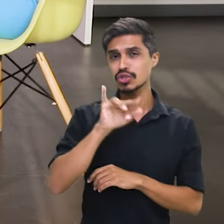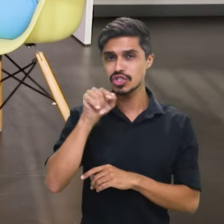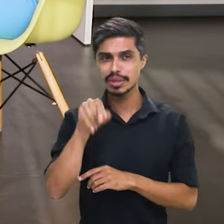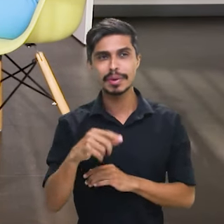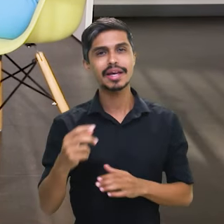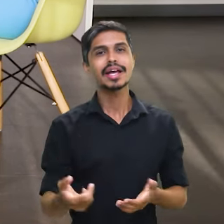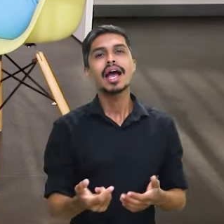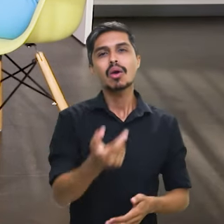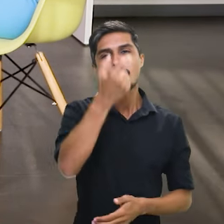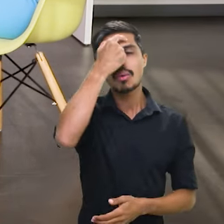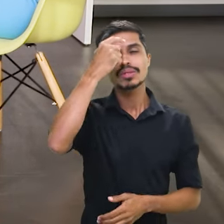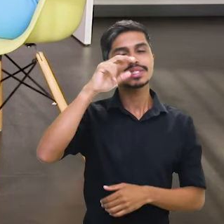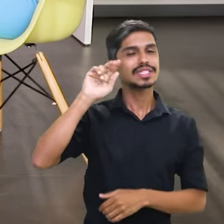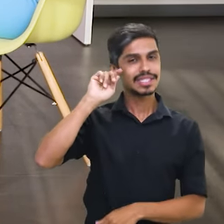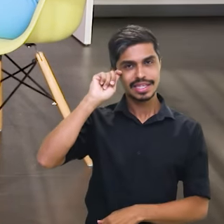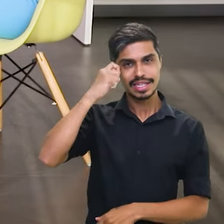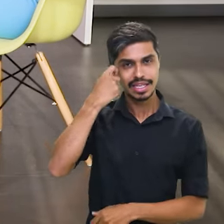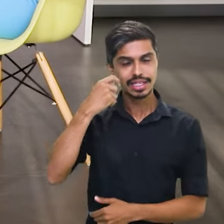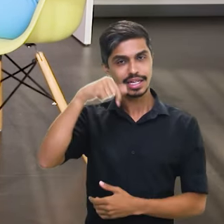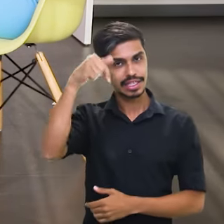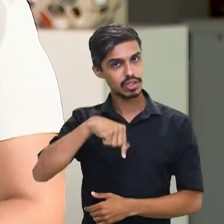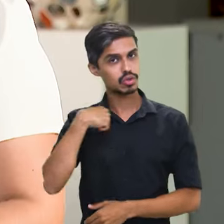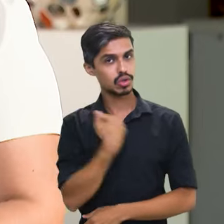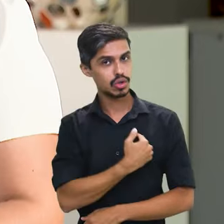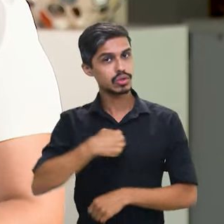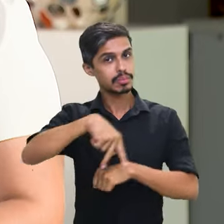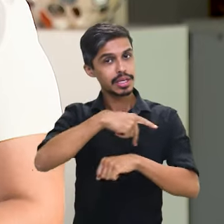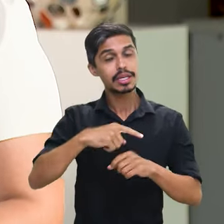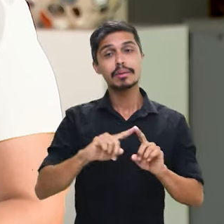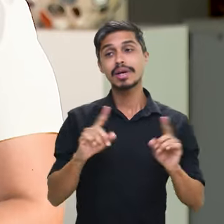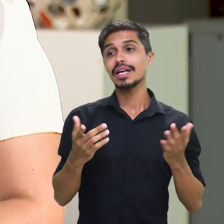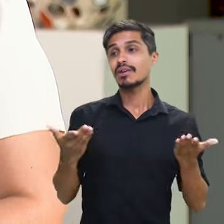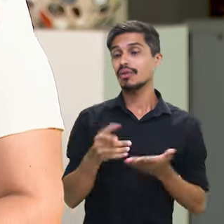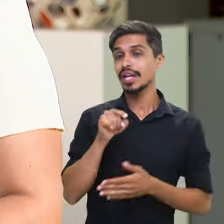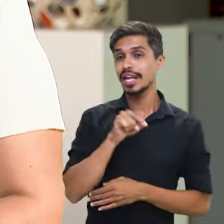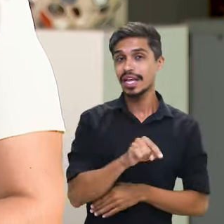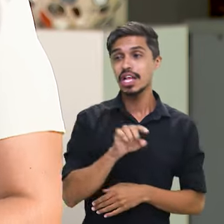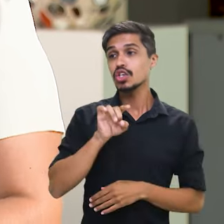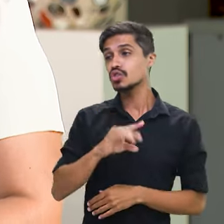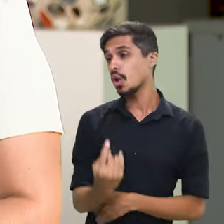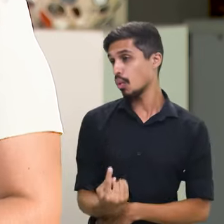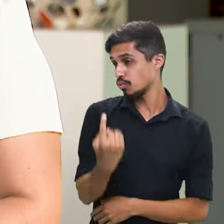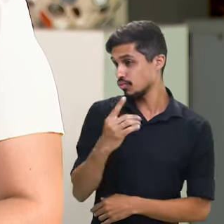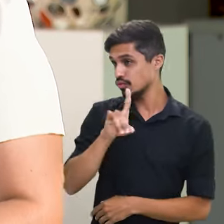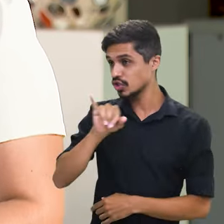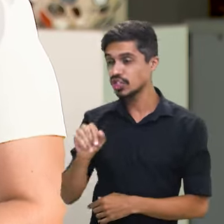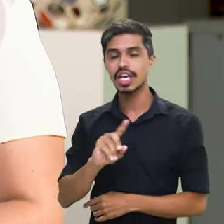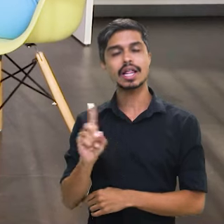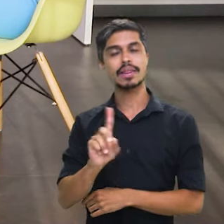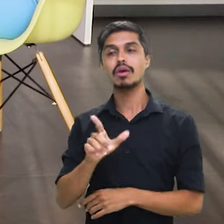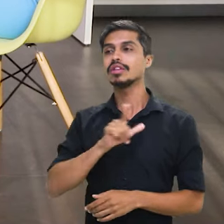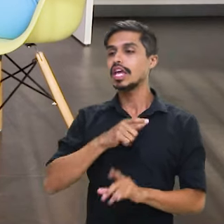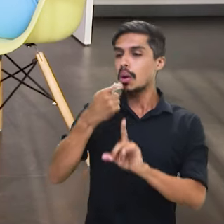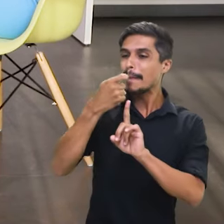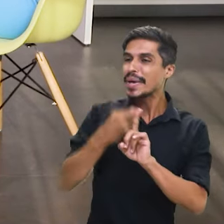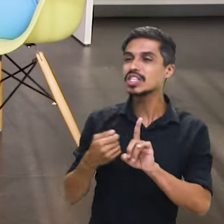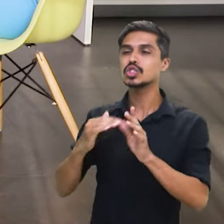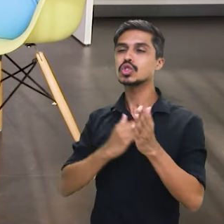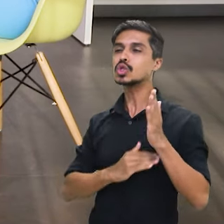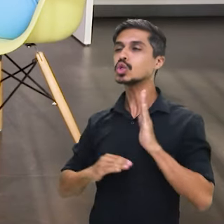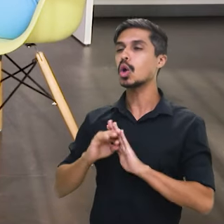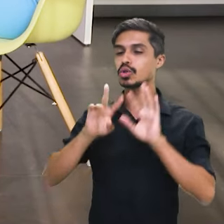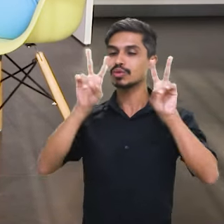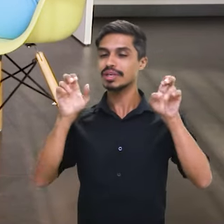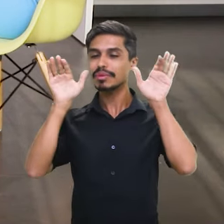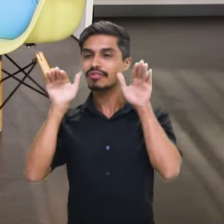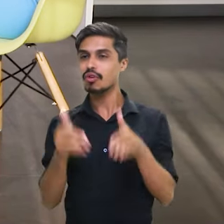negra aqui no nosso país. Mas, é assim, agora ele não é apenas um dia, a gente tem todo um mês dedicado